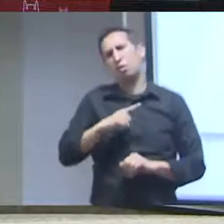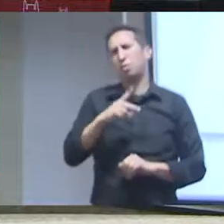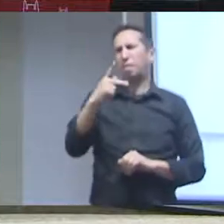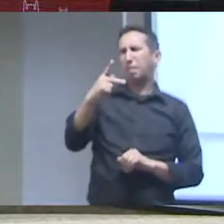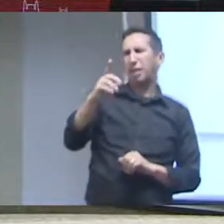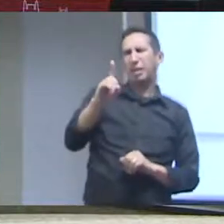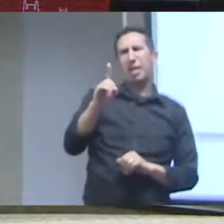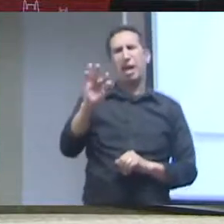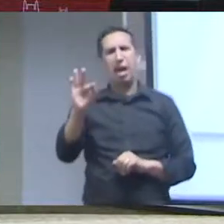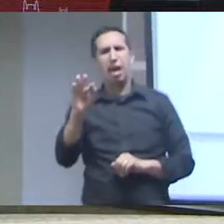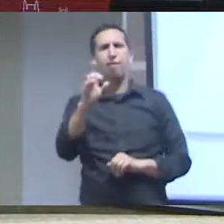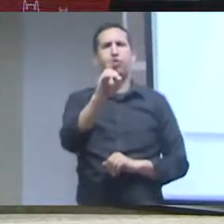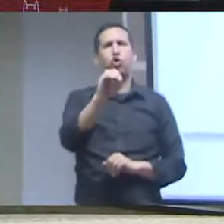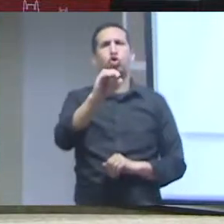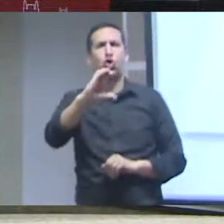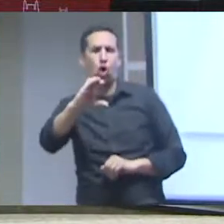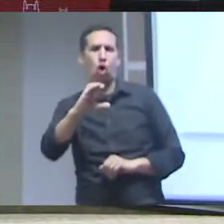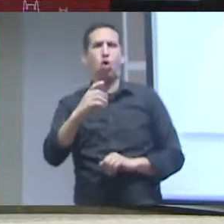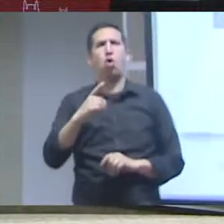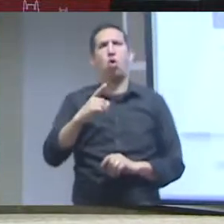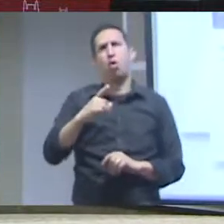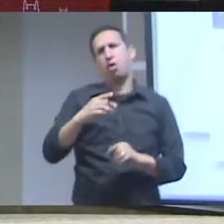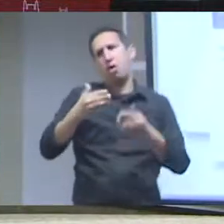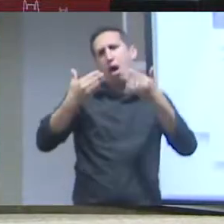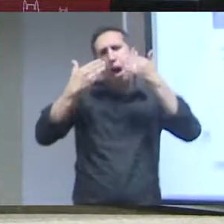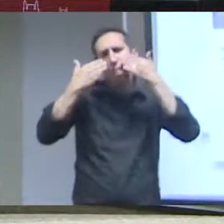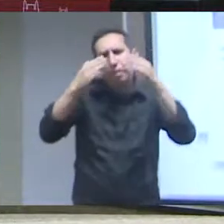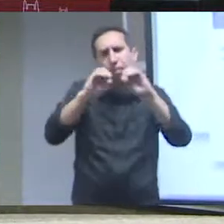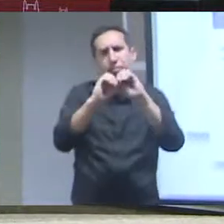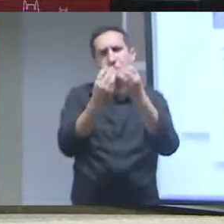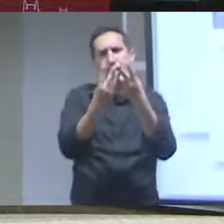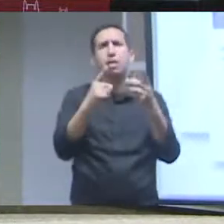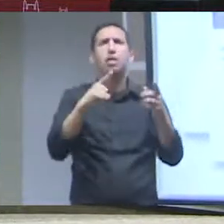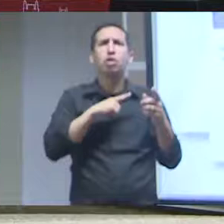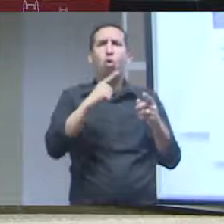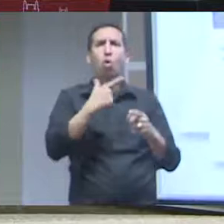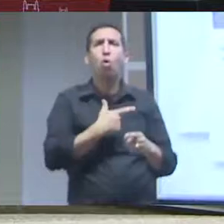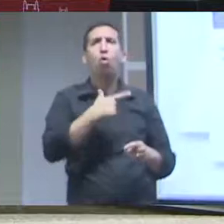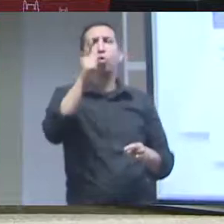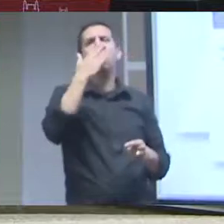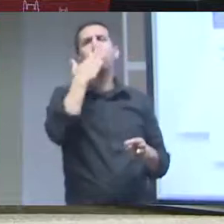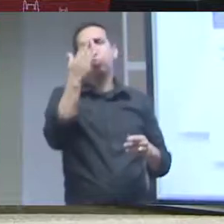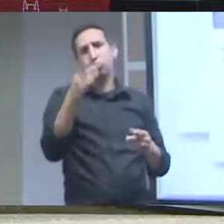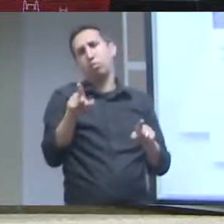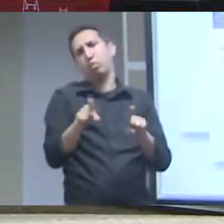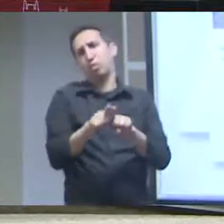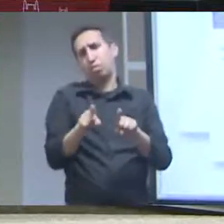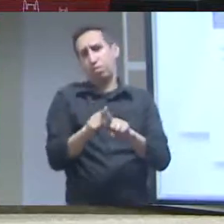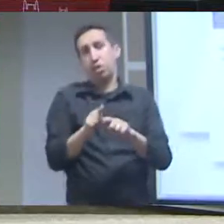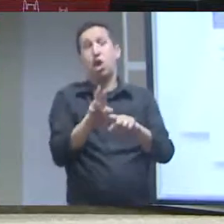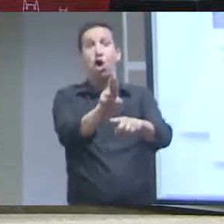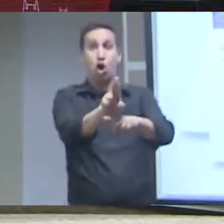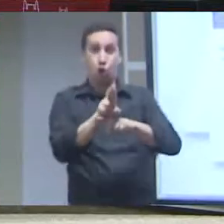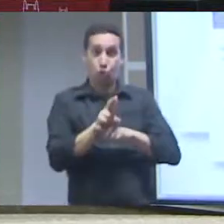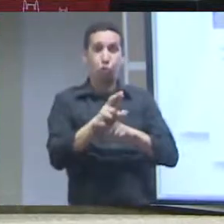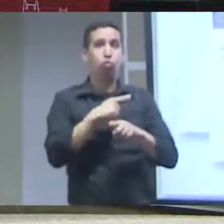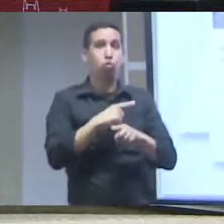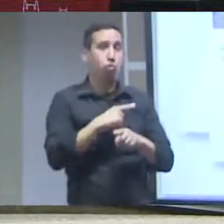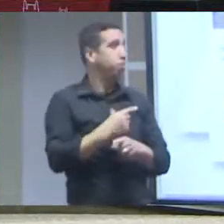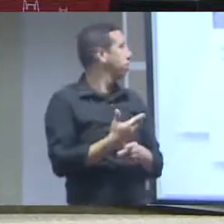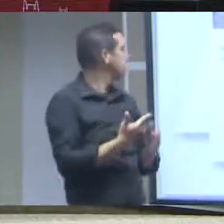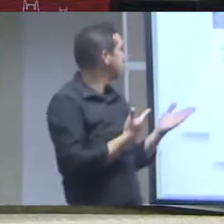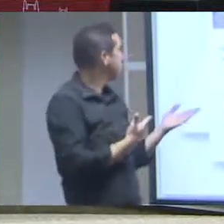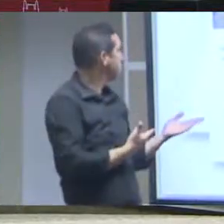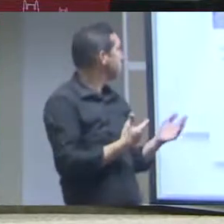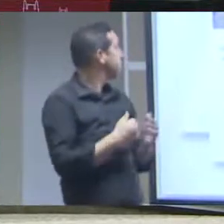de dados abertos do governo federal. Para dados não estruturados, PDFs, DOCs e